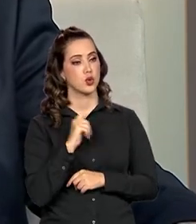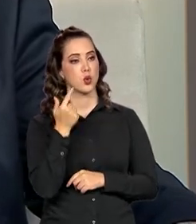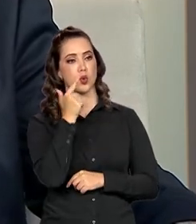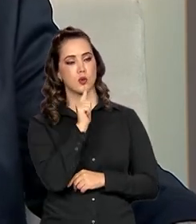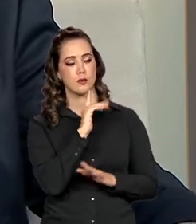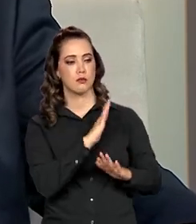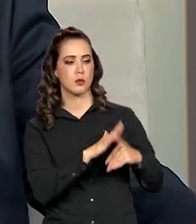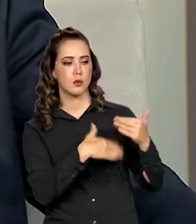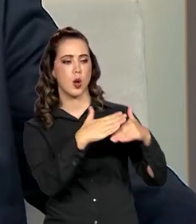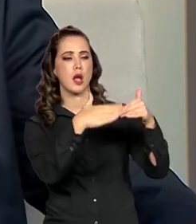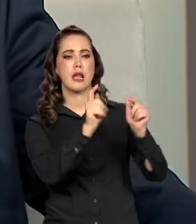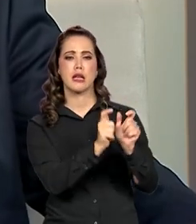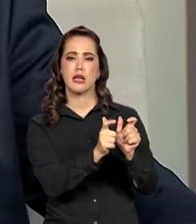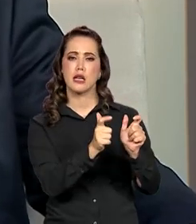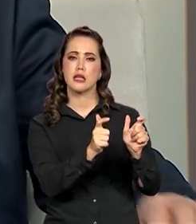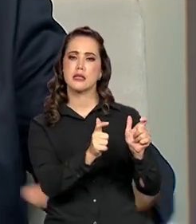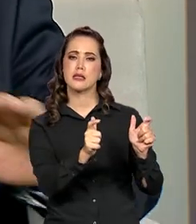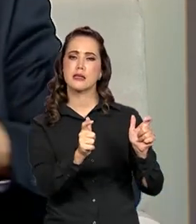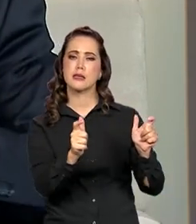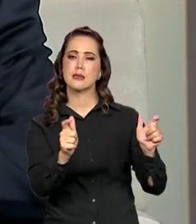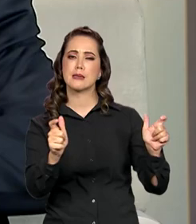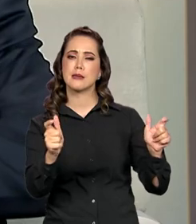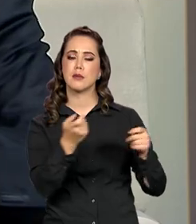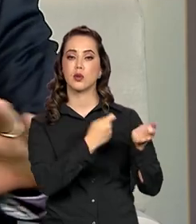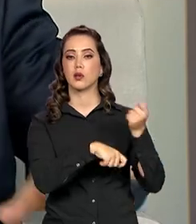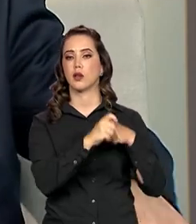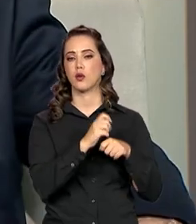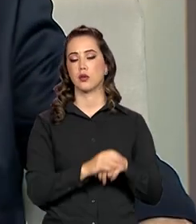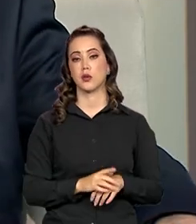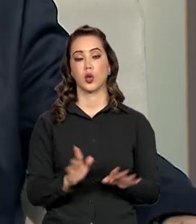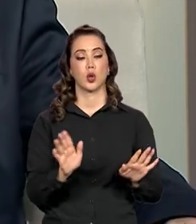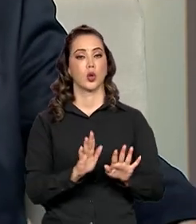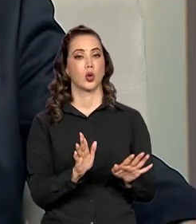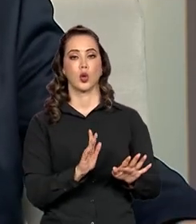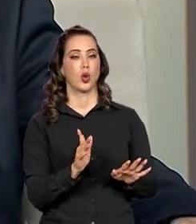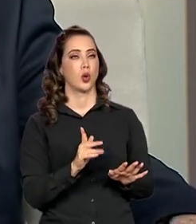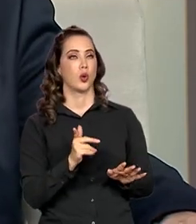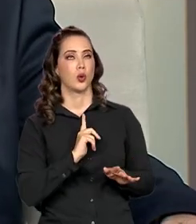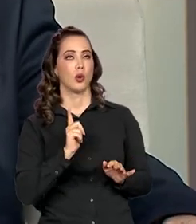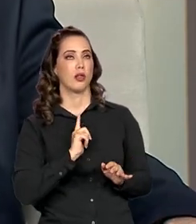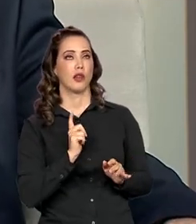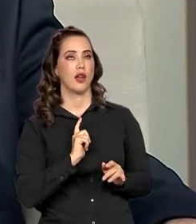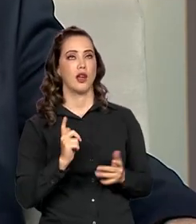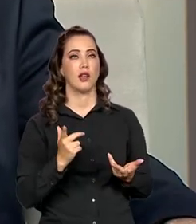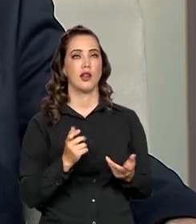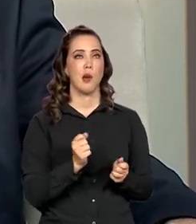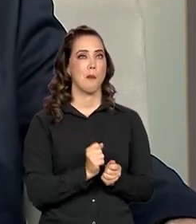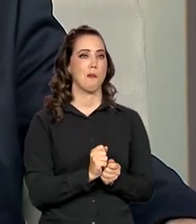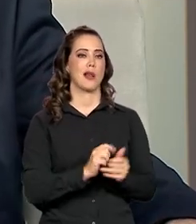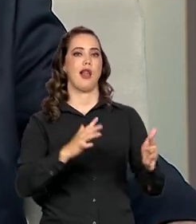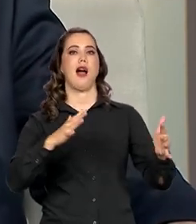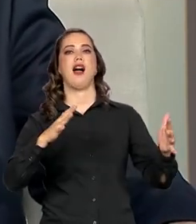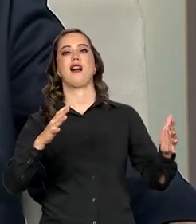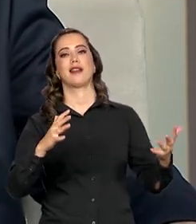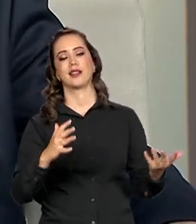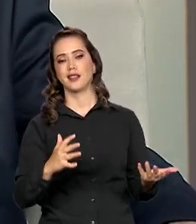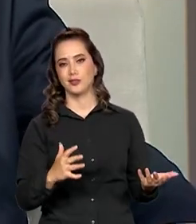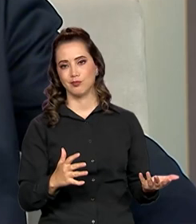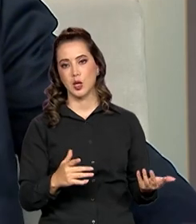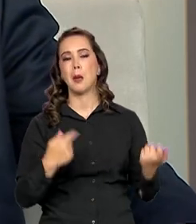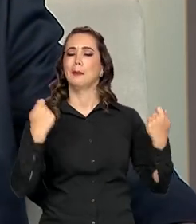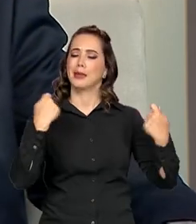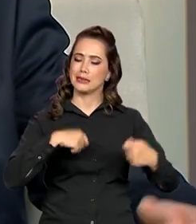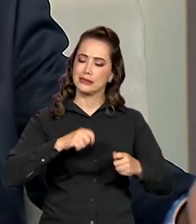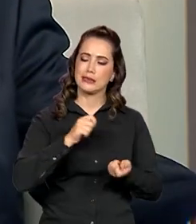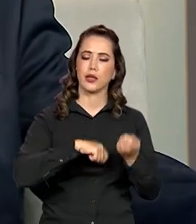processo de crescimento da economia. Não há, Paulo, não há milagre no mercado de trabalho se não há a economia em bom